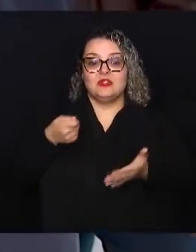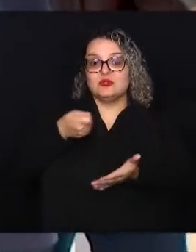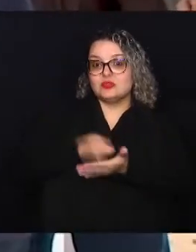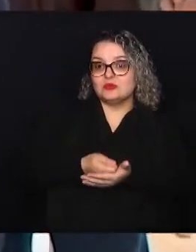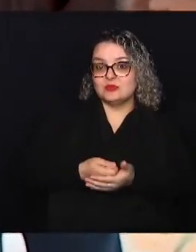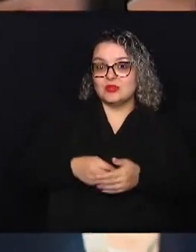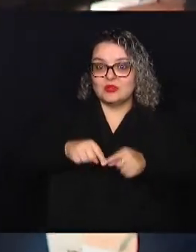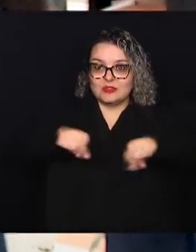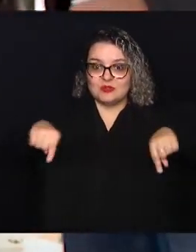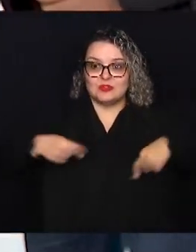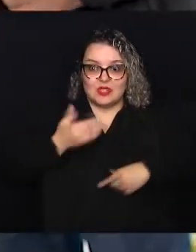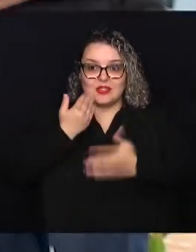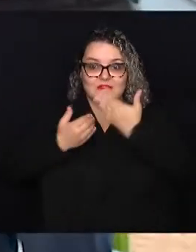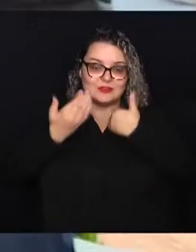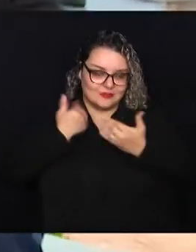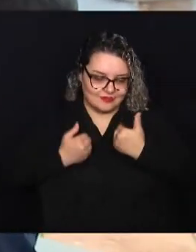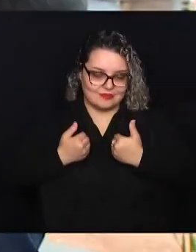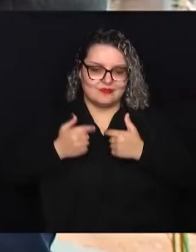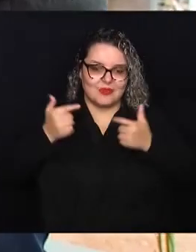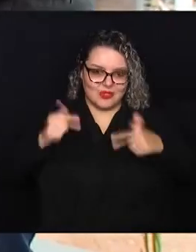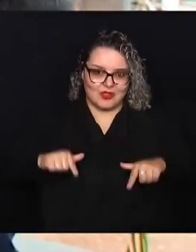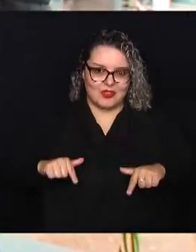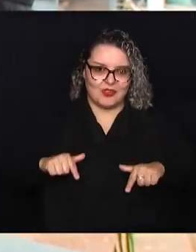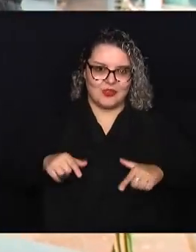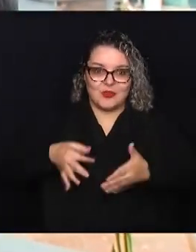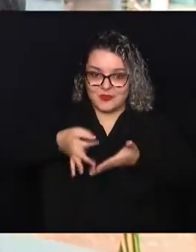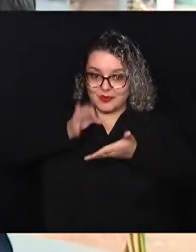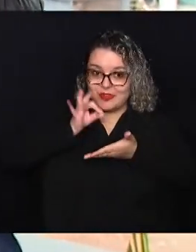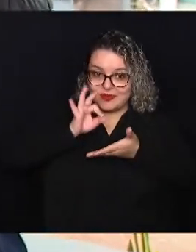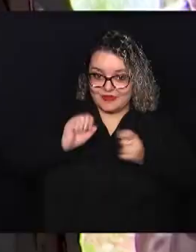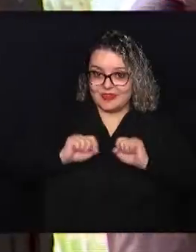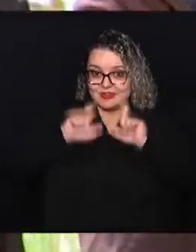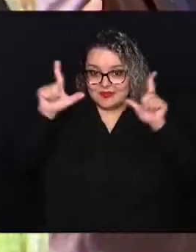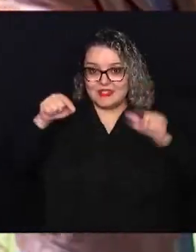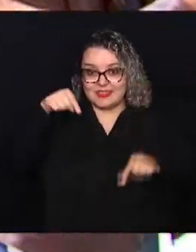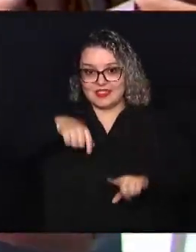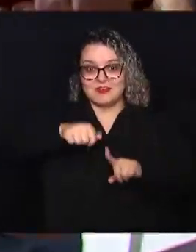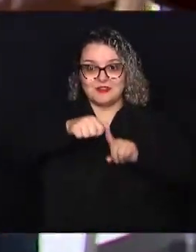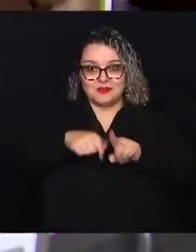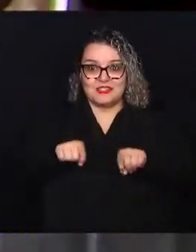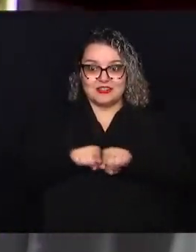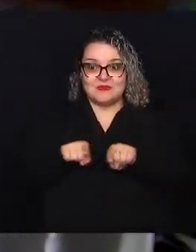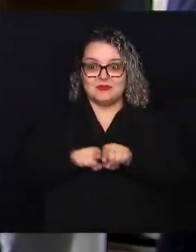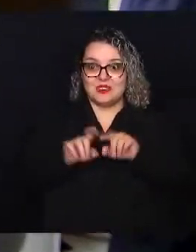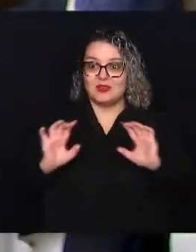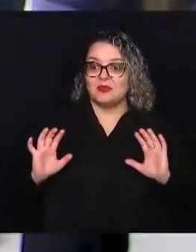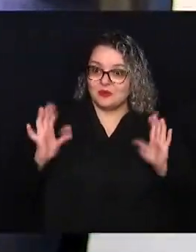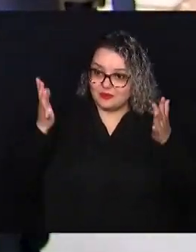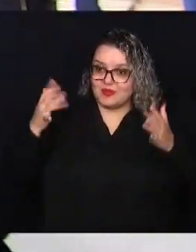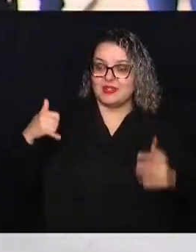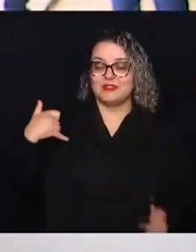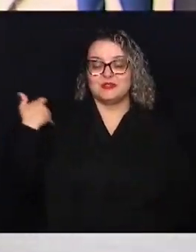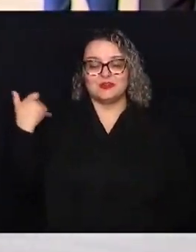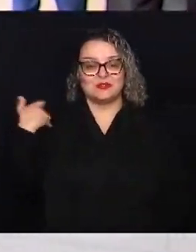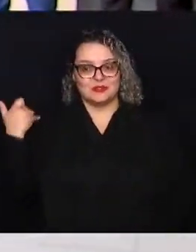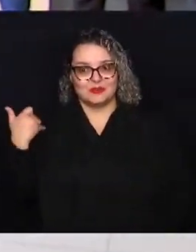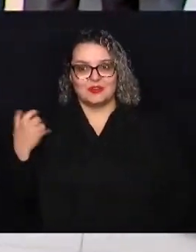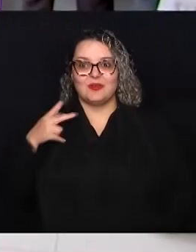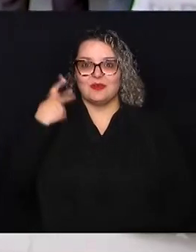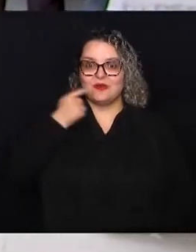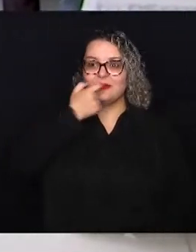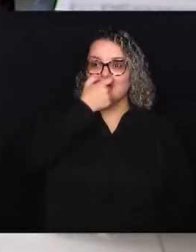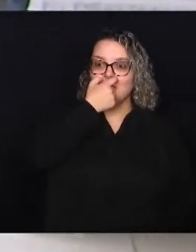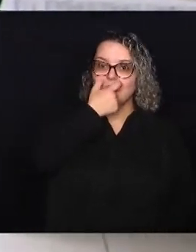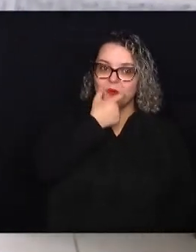refeitório da Casa de Leis com um café da manhã Neste mês também comemorou mais um ano de vida o vereador Marrom